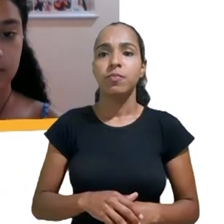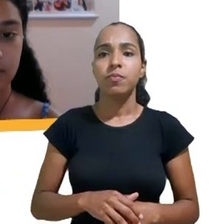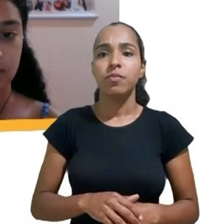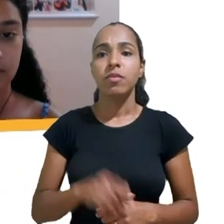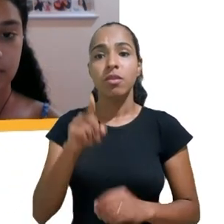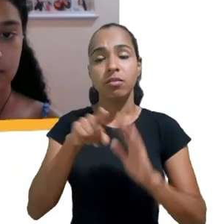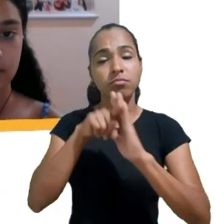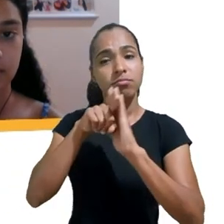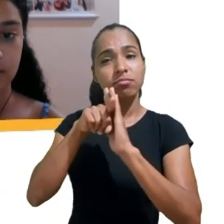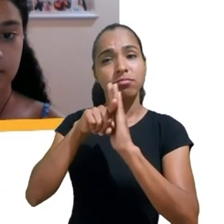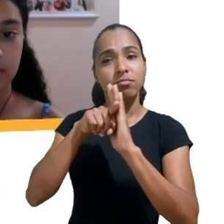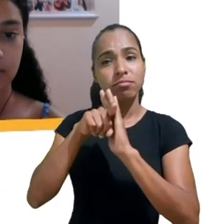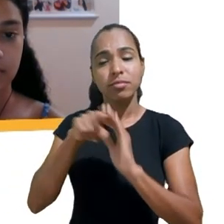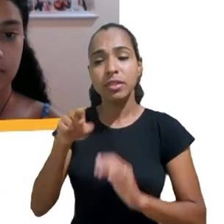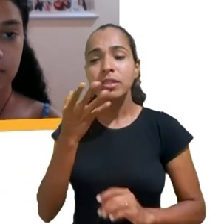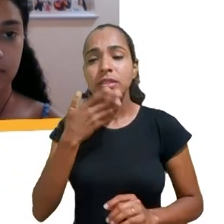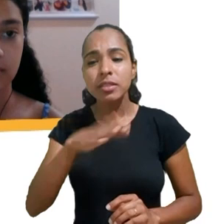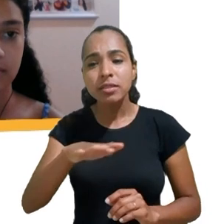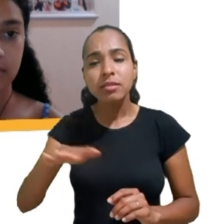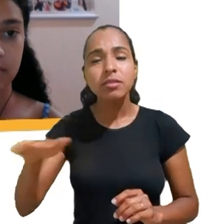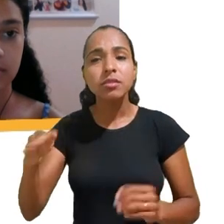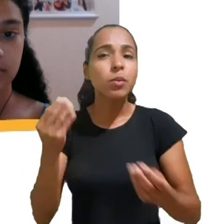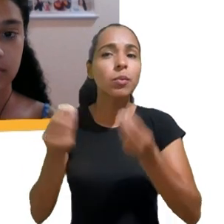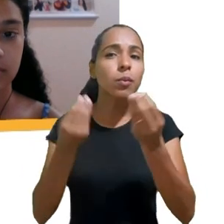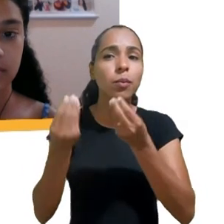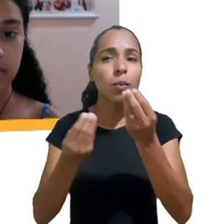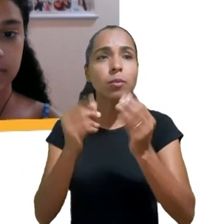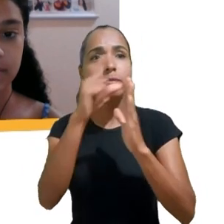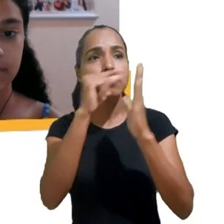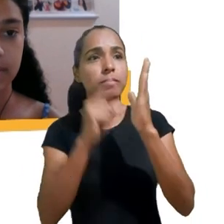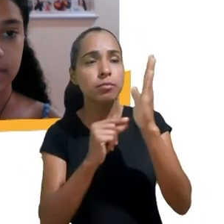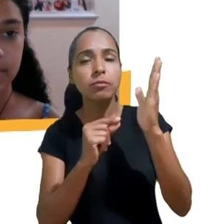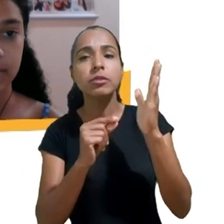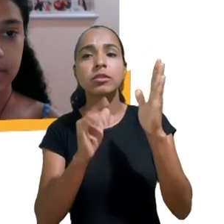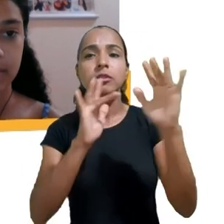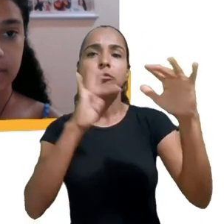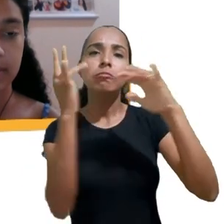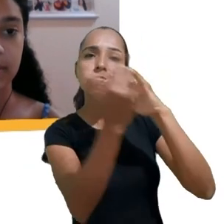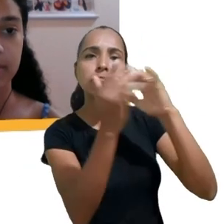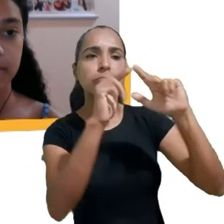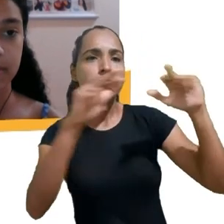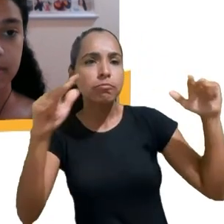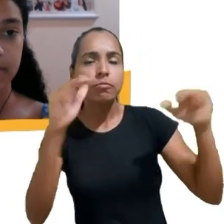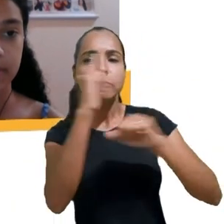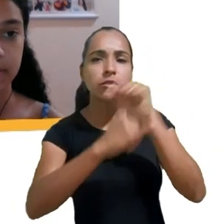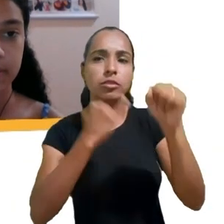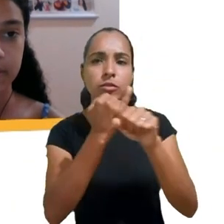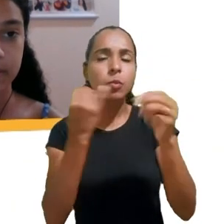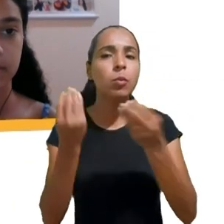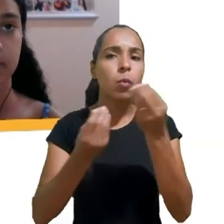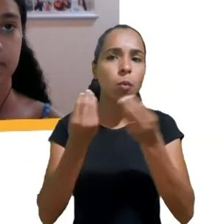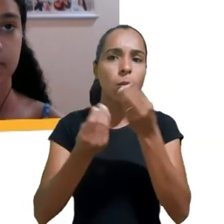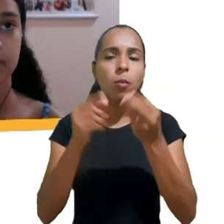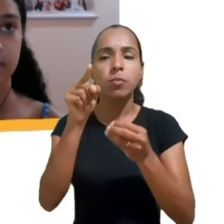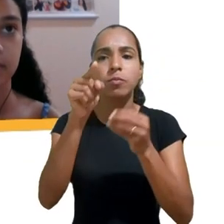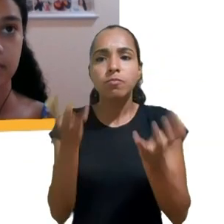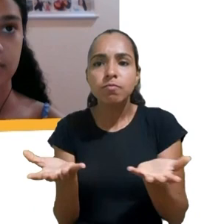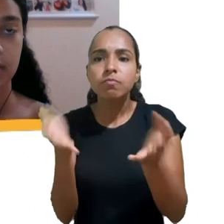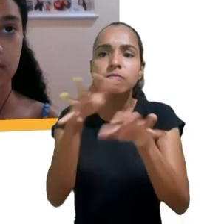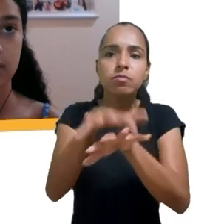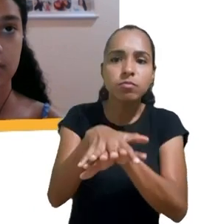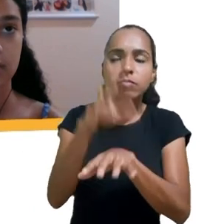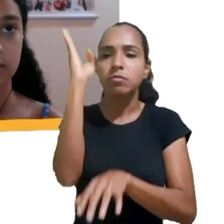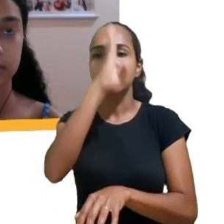das crianças nas plataformas digitais. A Renata integra o projeto Digitalização e Democracia no Brasil na Diretoria de